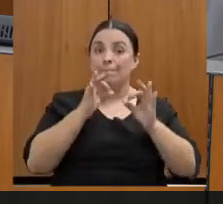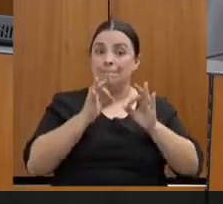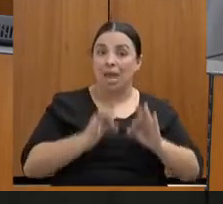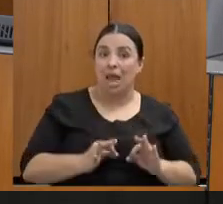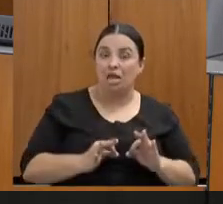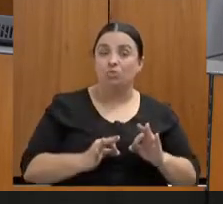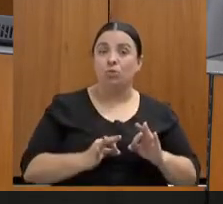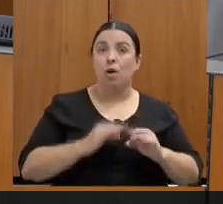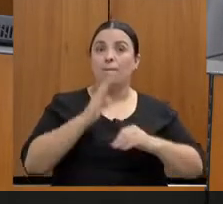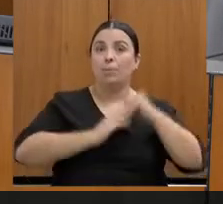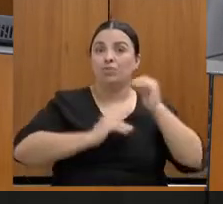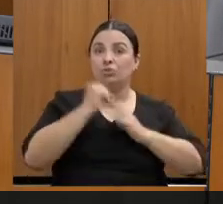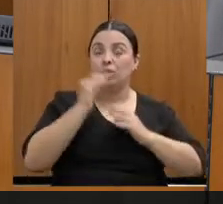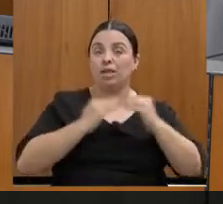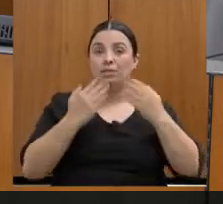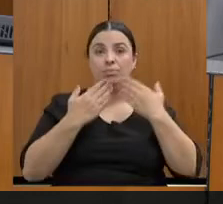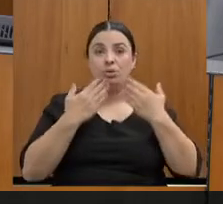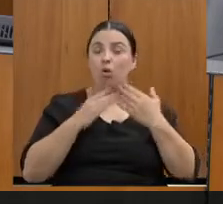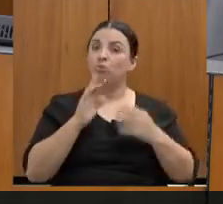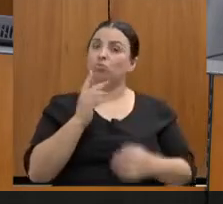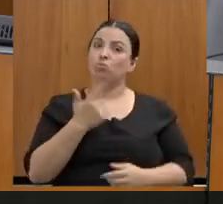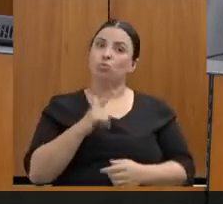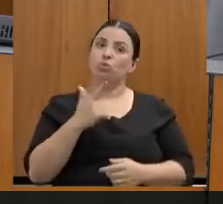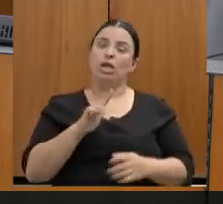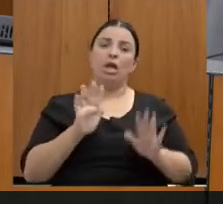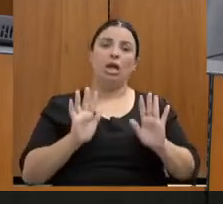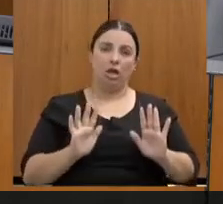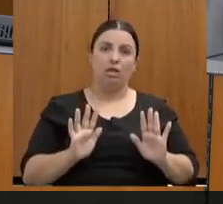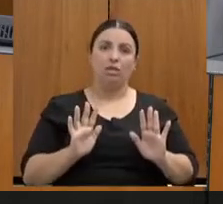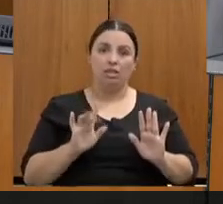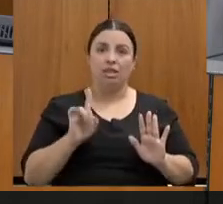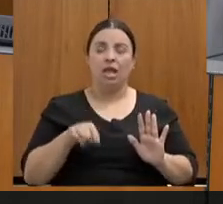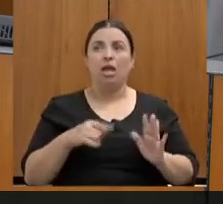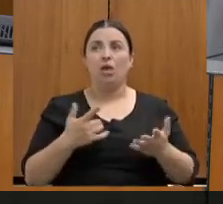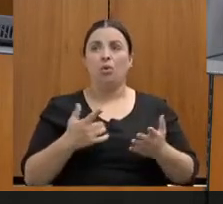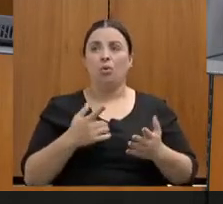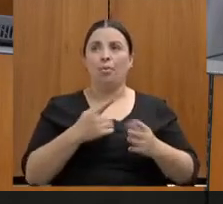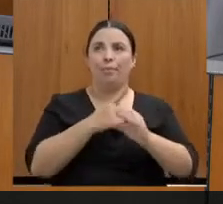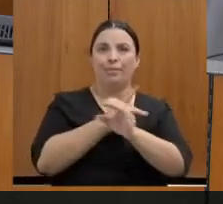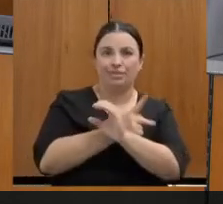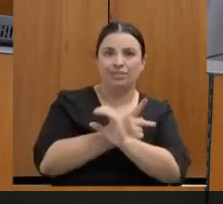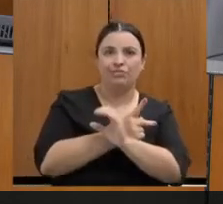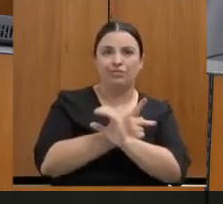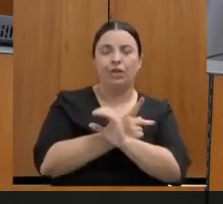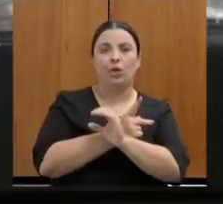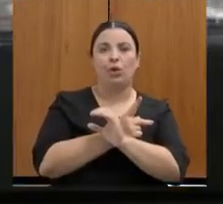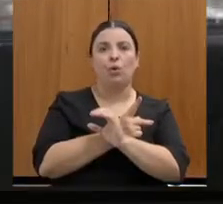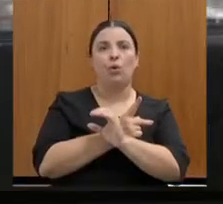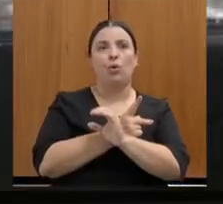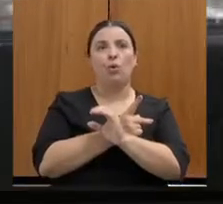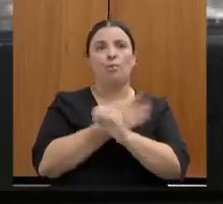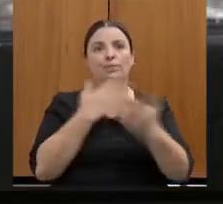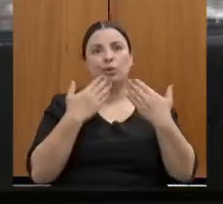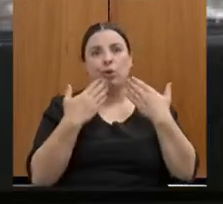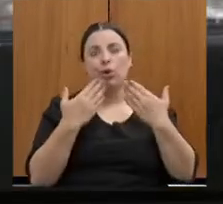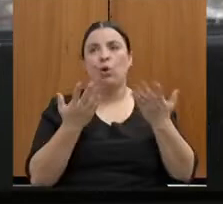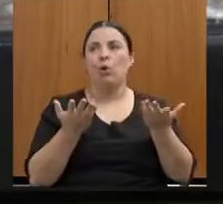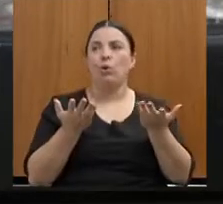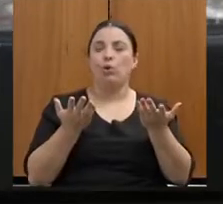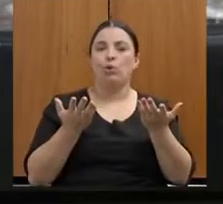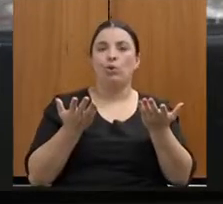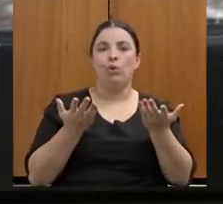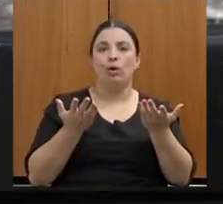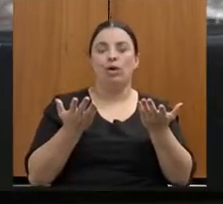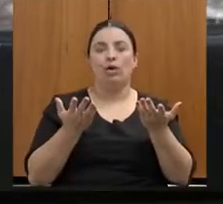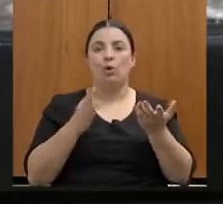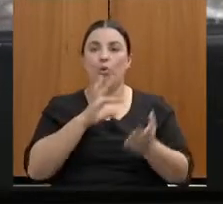profissionais específicos para esse atendimento. Um policial civil, ou uma policial civil psicóloga, assistente social,